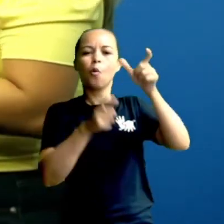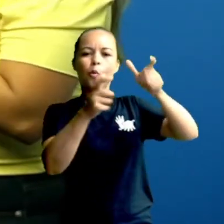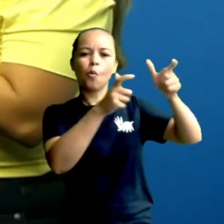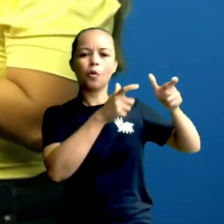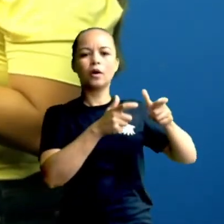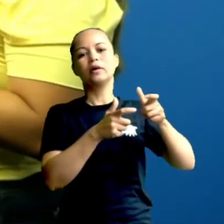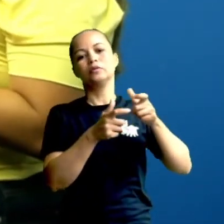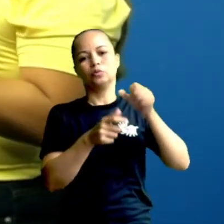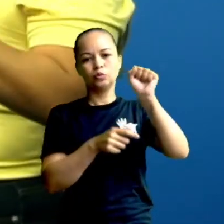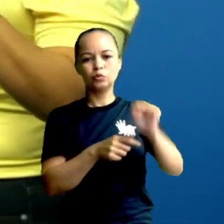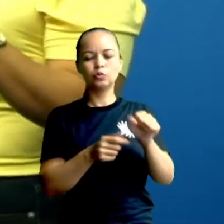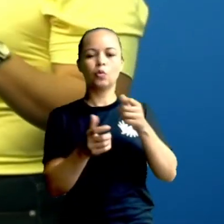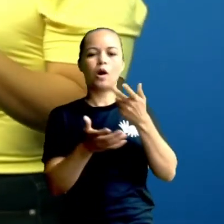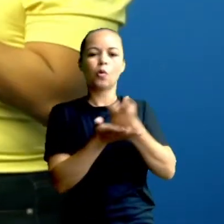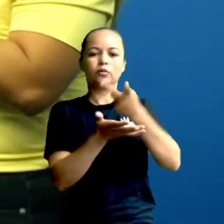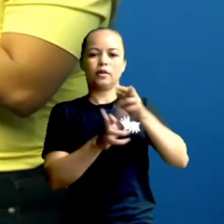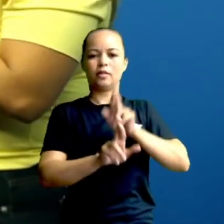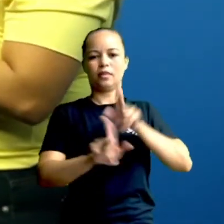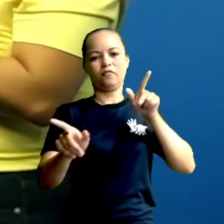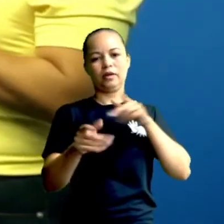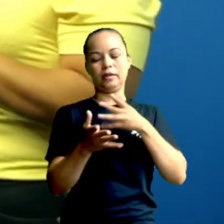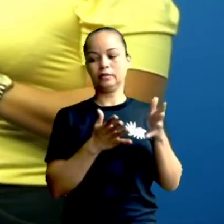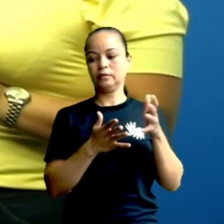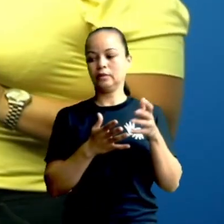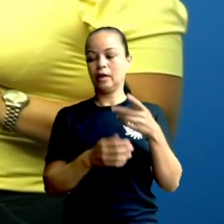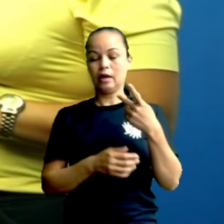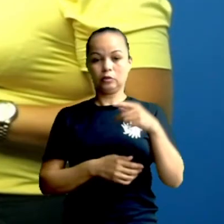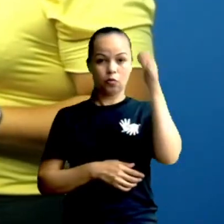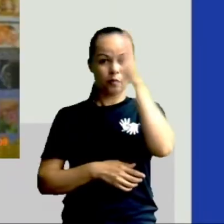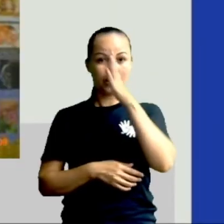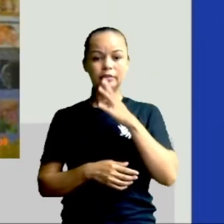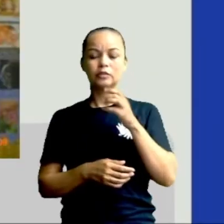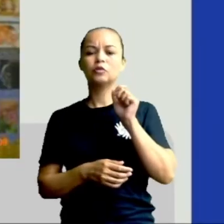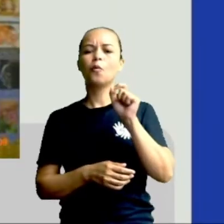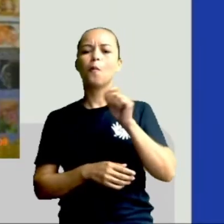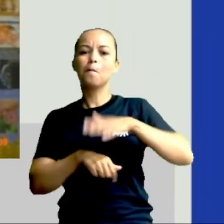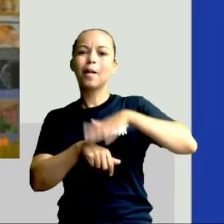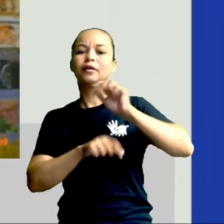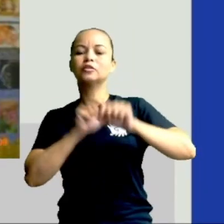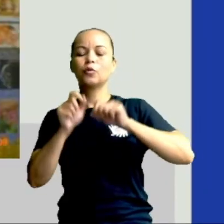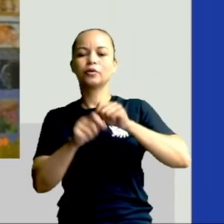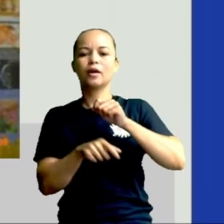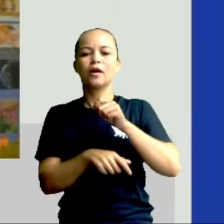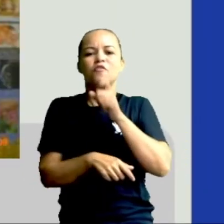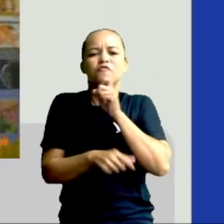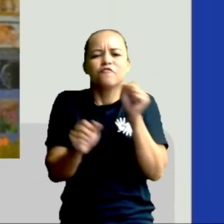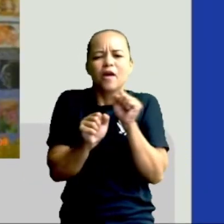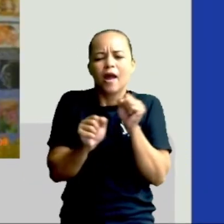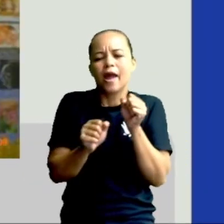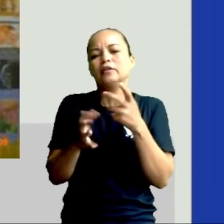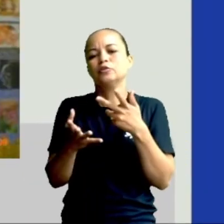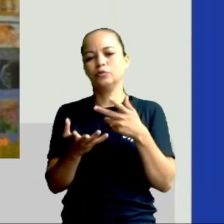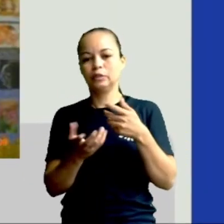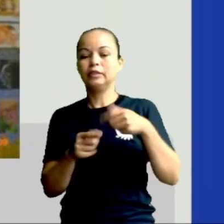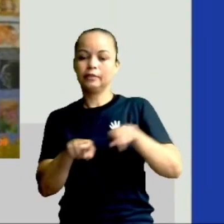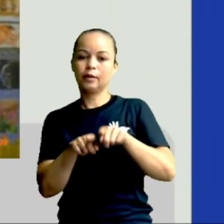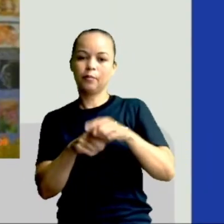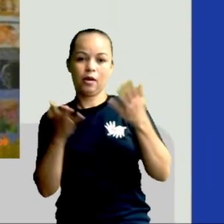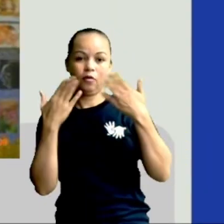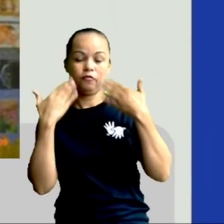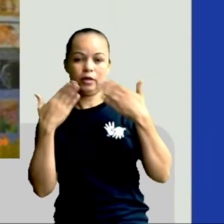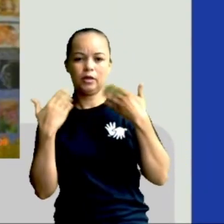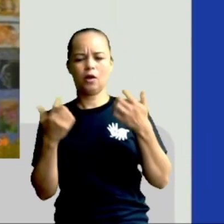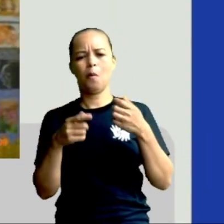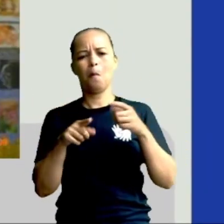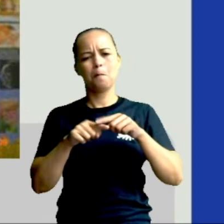estações que mais predominam no Brasil são o inverno e o verão. Mas a gente pode sentir alguns efeitos, tanto do outono quanto da primavera,